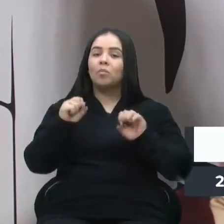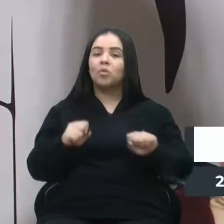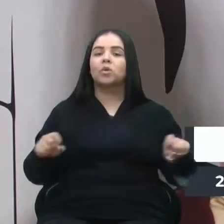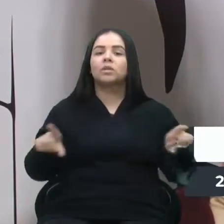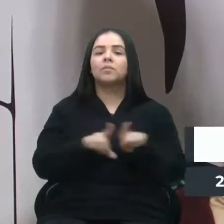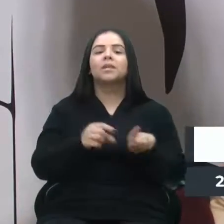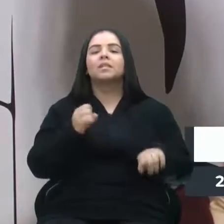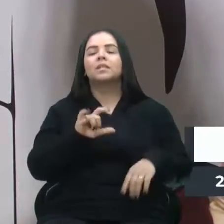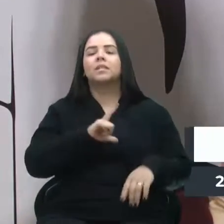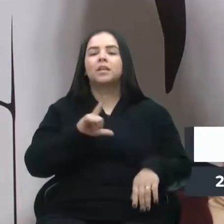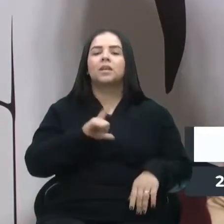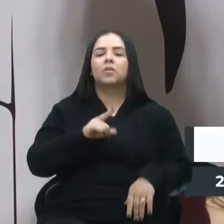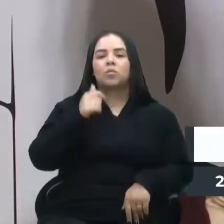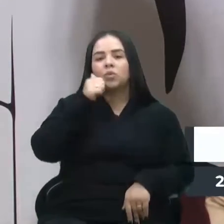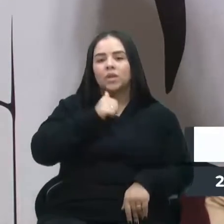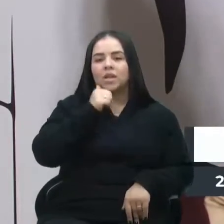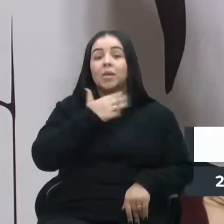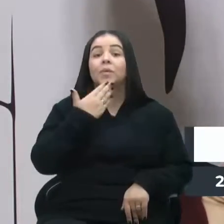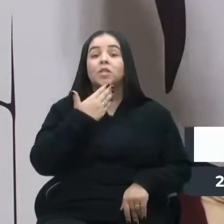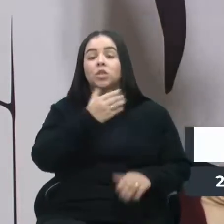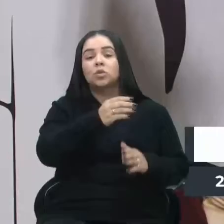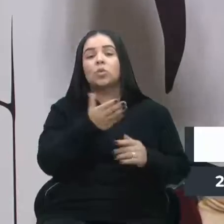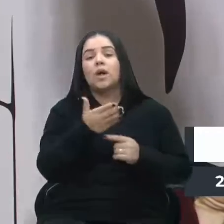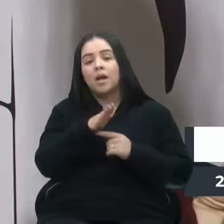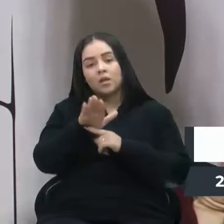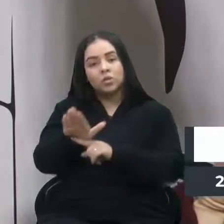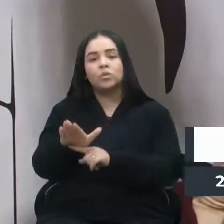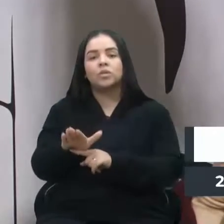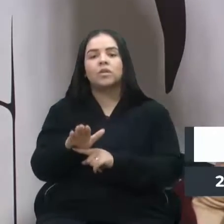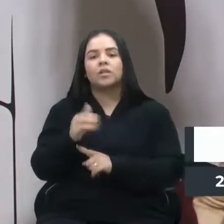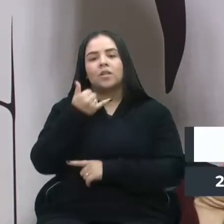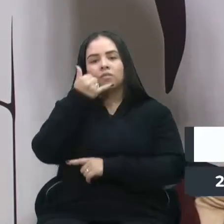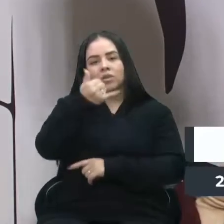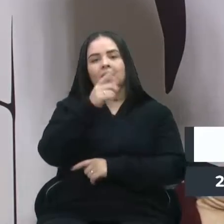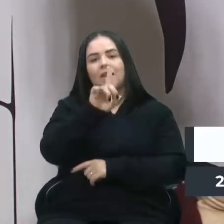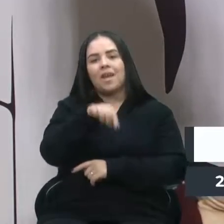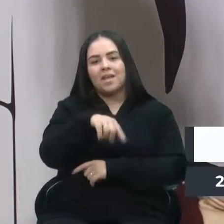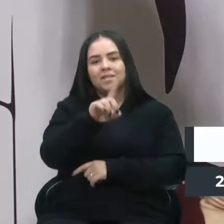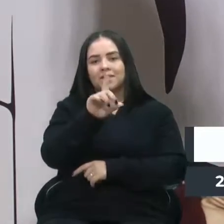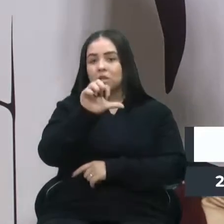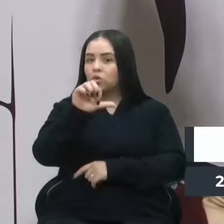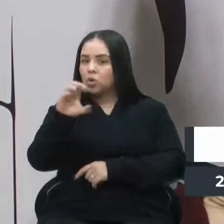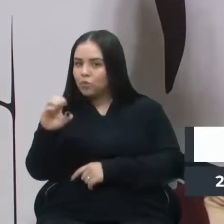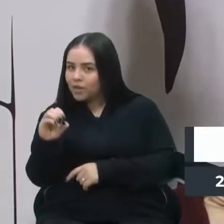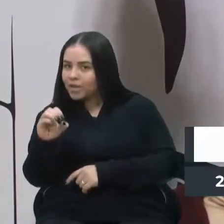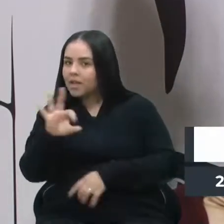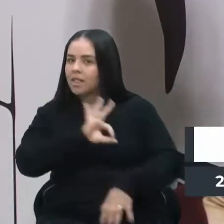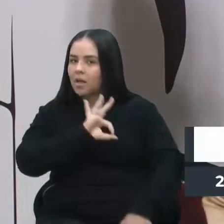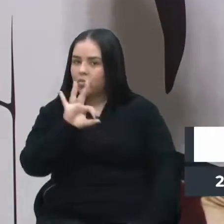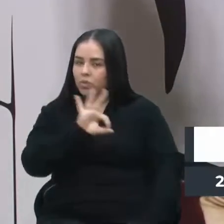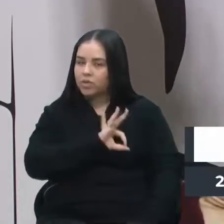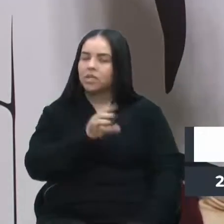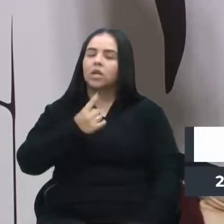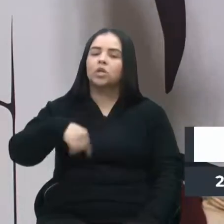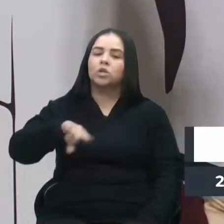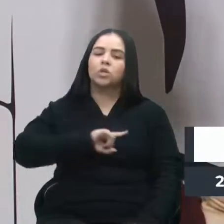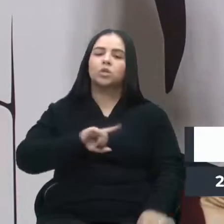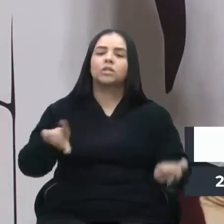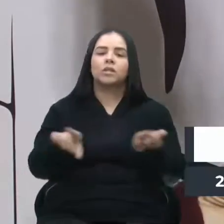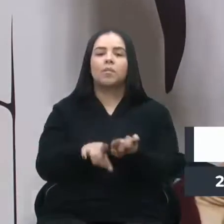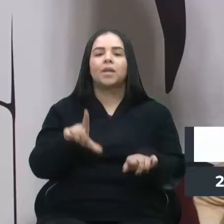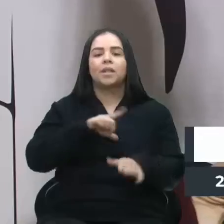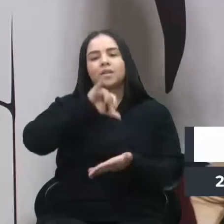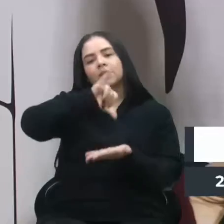alguma mulher pedindo socorro, pedindo auxílio, o telefone imediato é o 190 da Brigada Militar. Temos também o Centro de